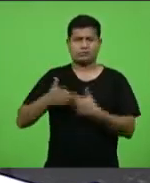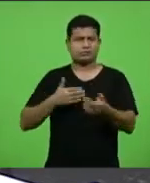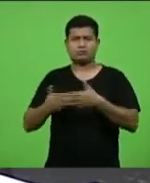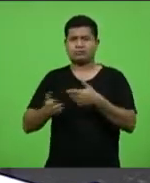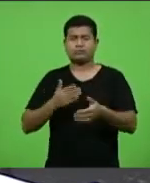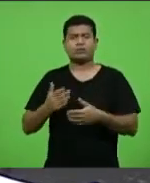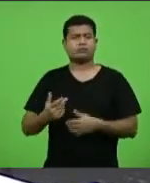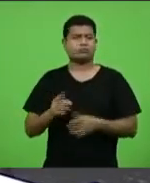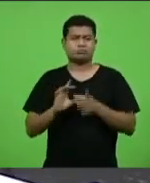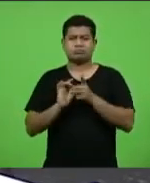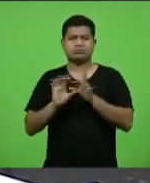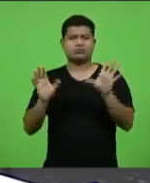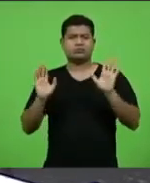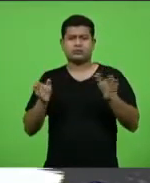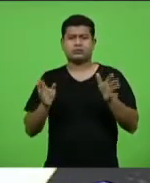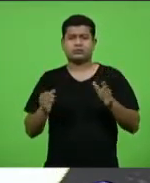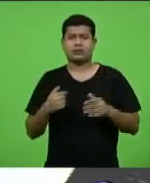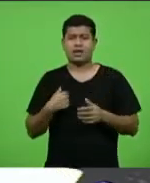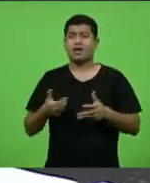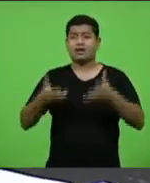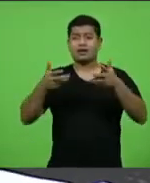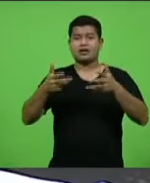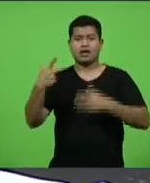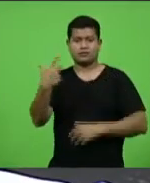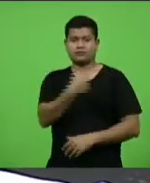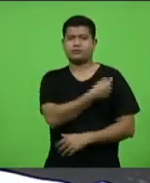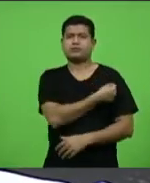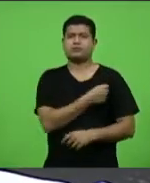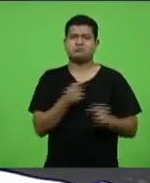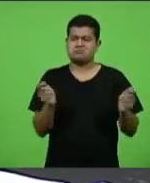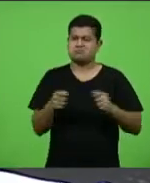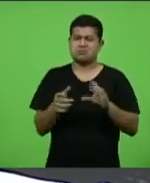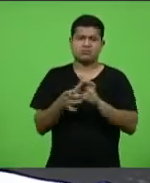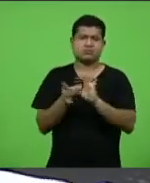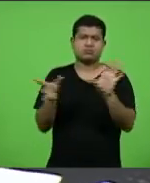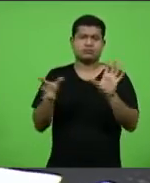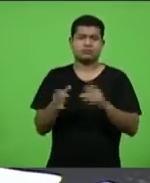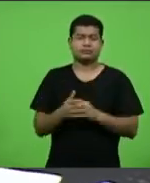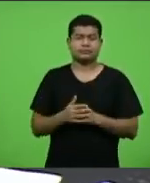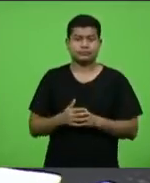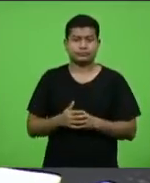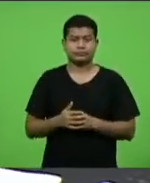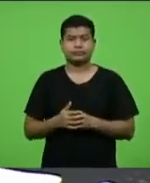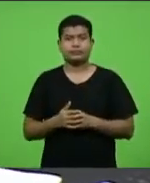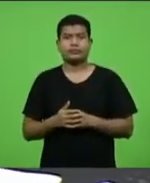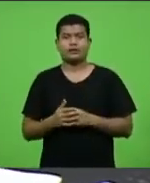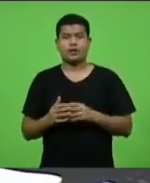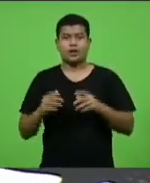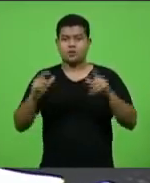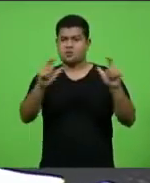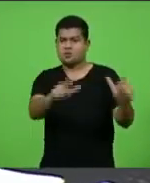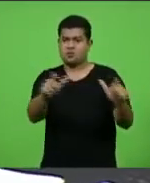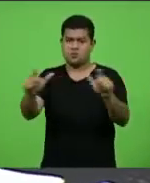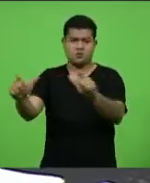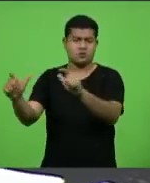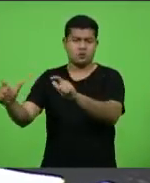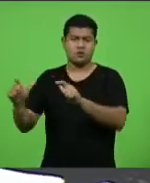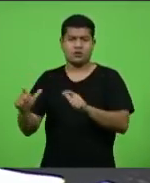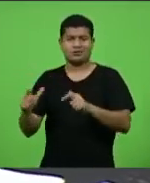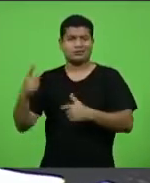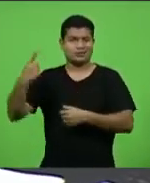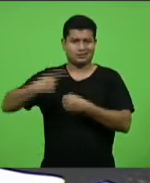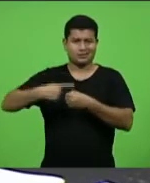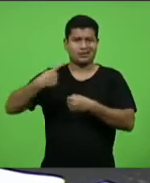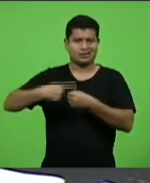quiserem a vacina, as tendas em cada cidade,